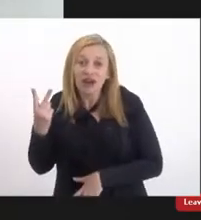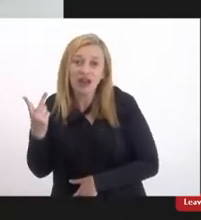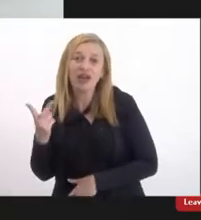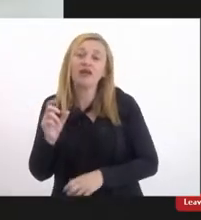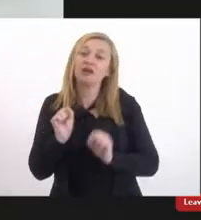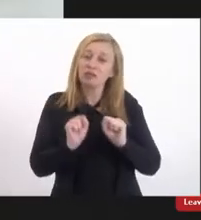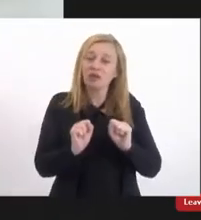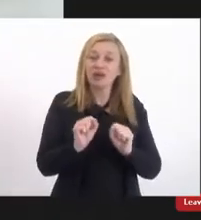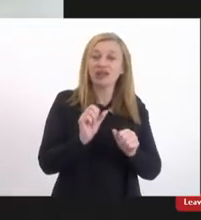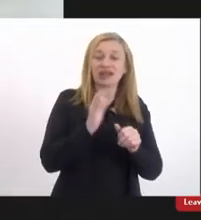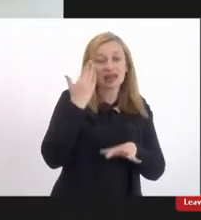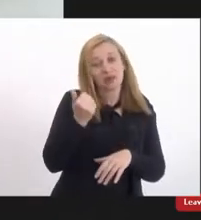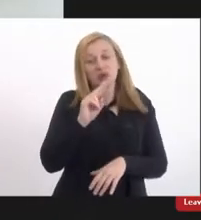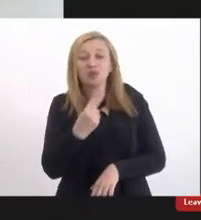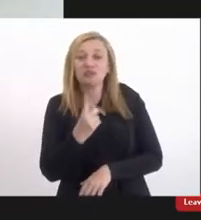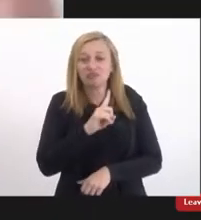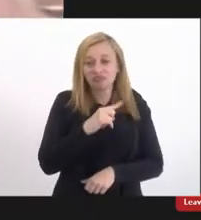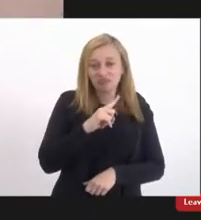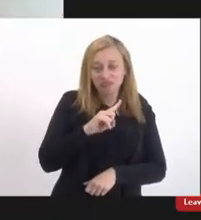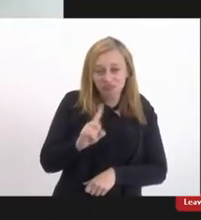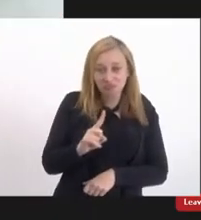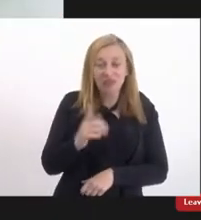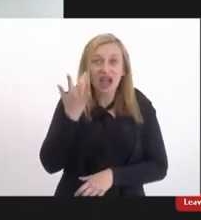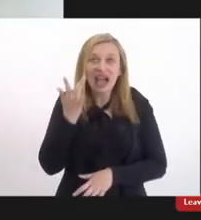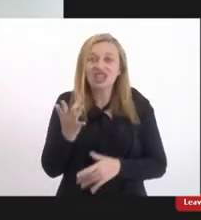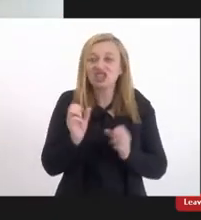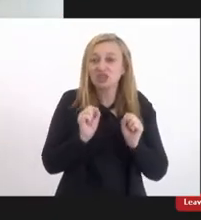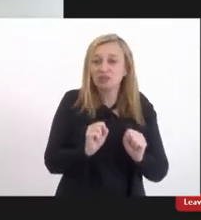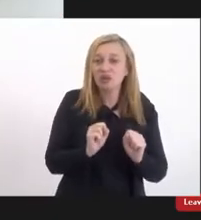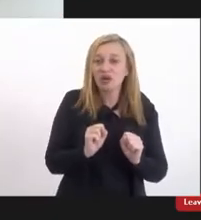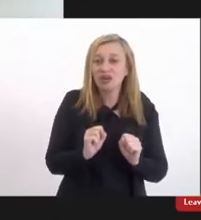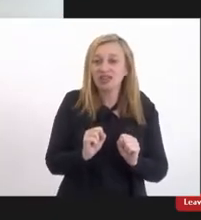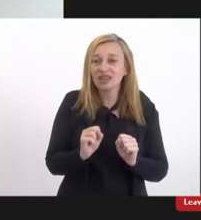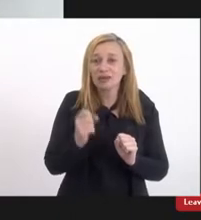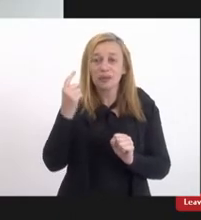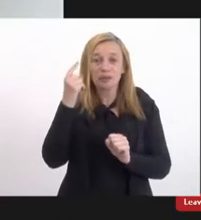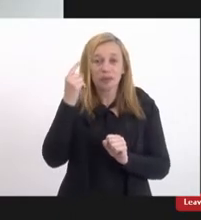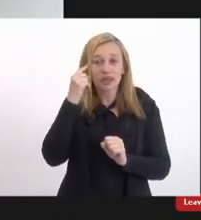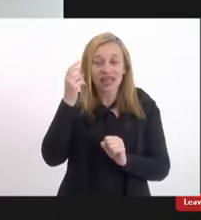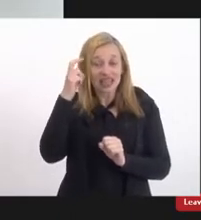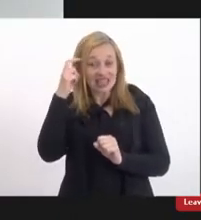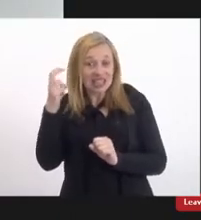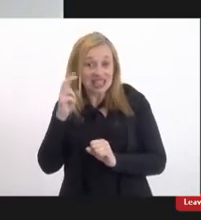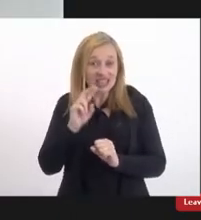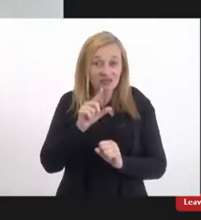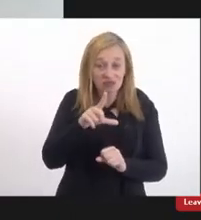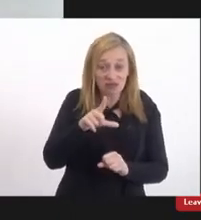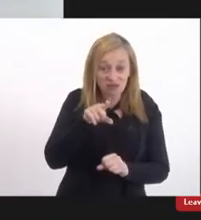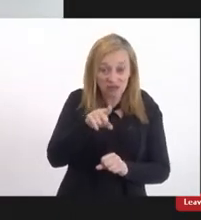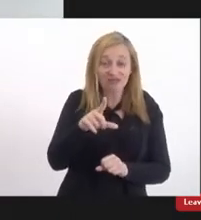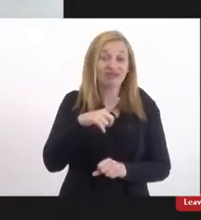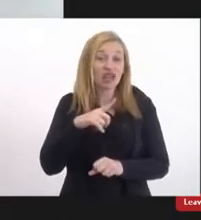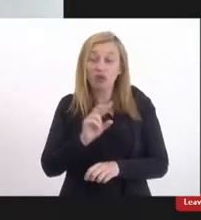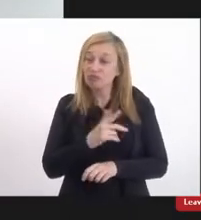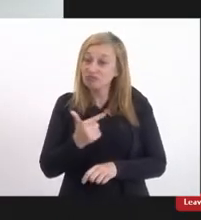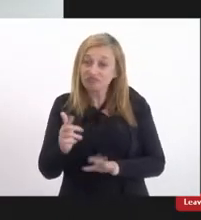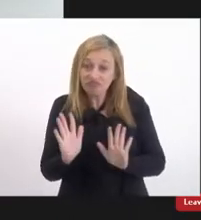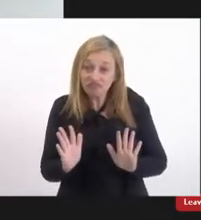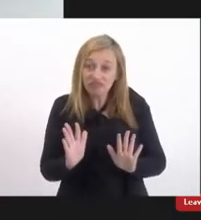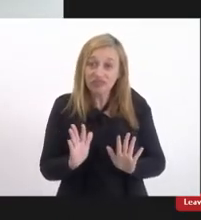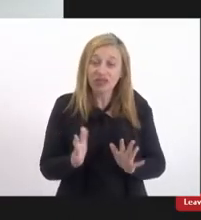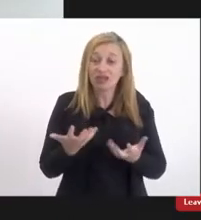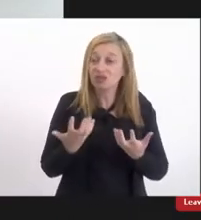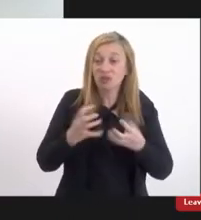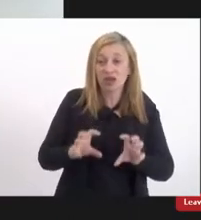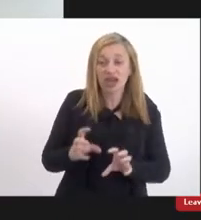pode saber ou não porque eles acham que podem medir o quanto de cognição você tem ninguém quer ver uma deficiência intelectual porque eu não